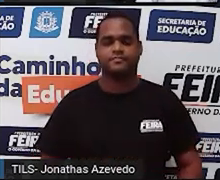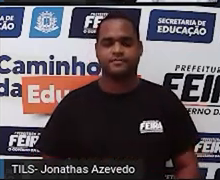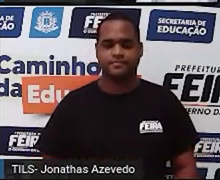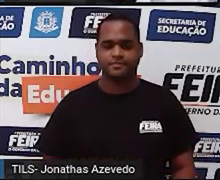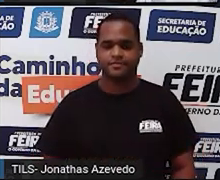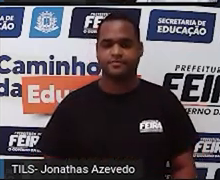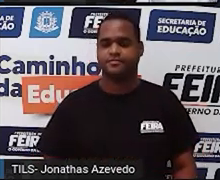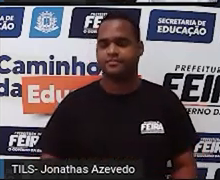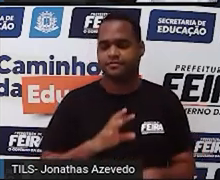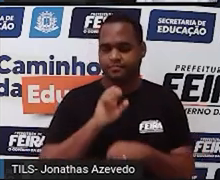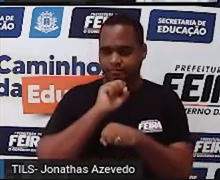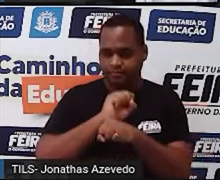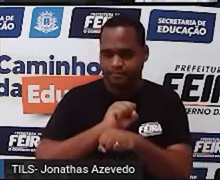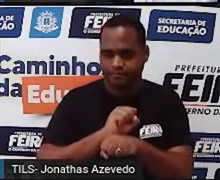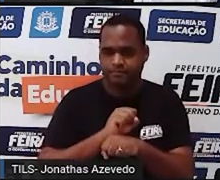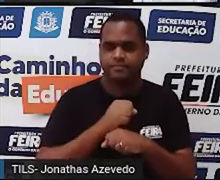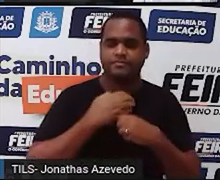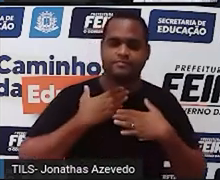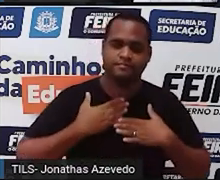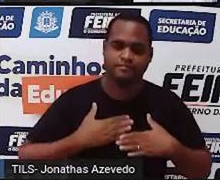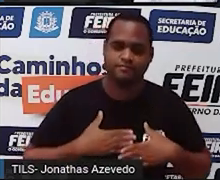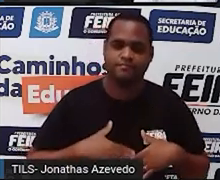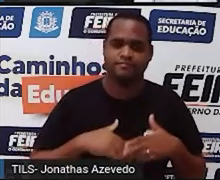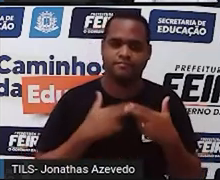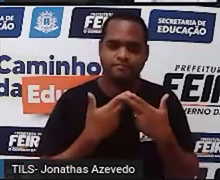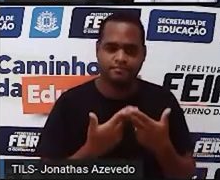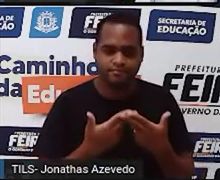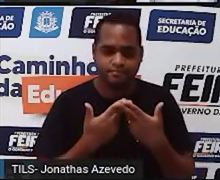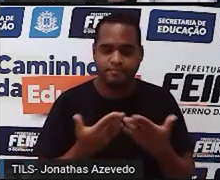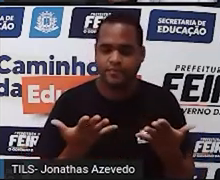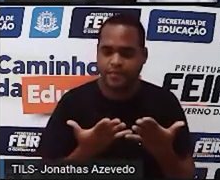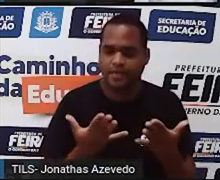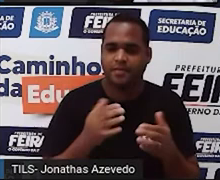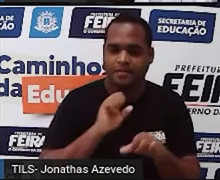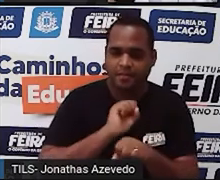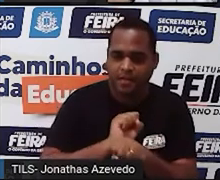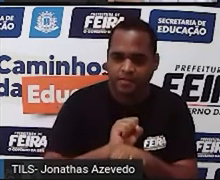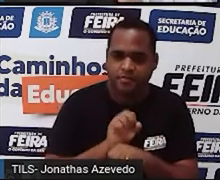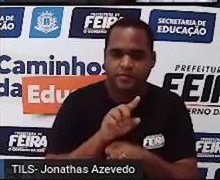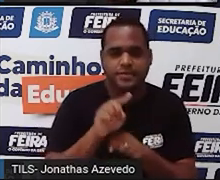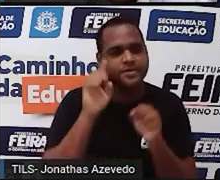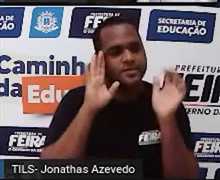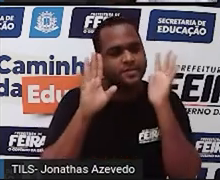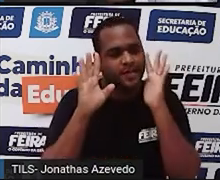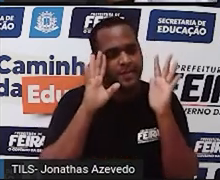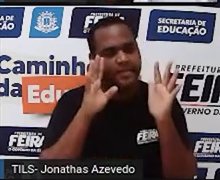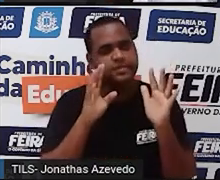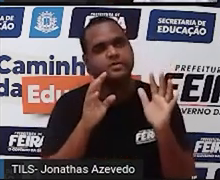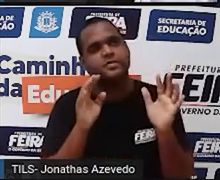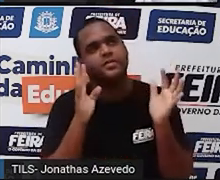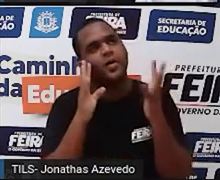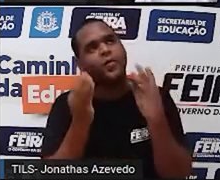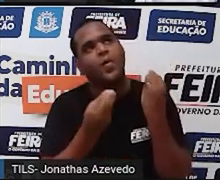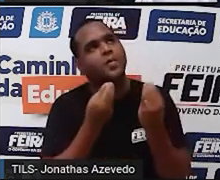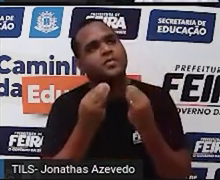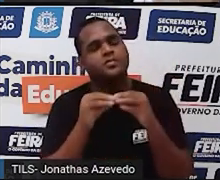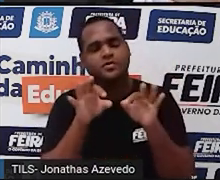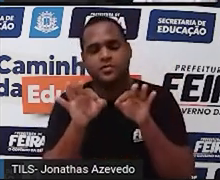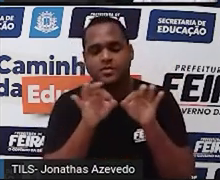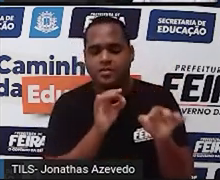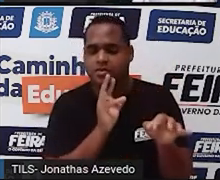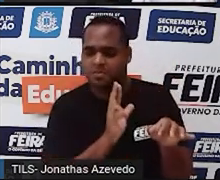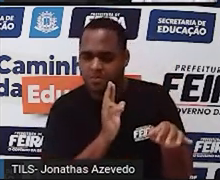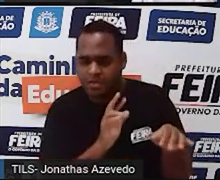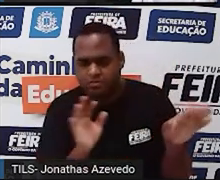nessa pausa, tá? Mas é uma pausa mesmo. Você nem vai pensar no enigma, certo? Você